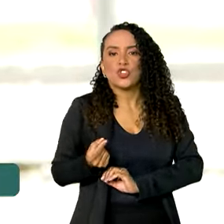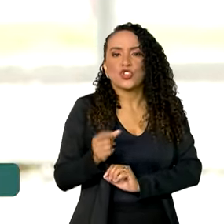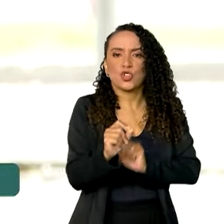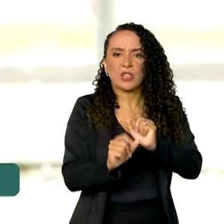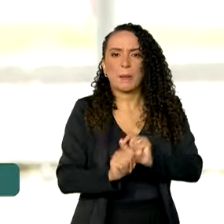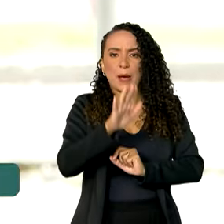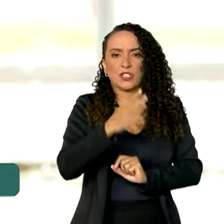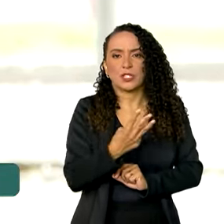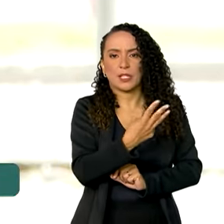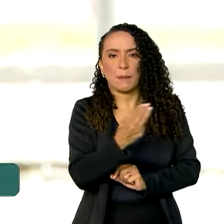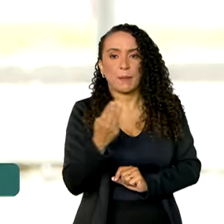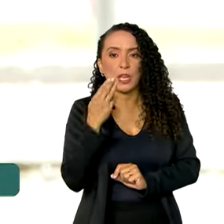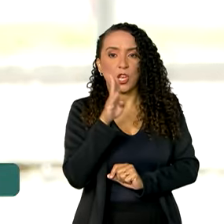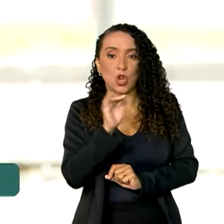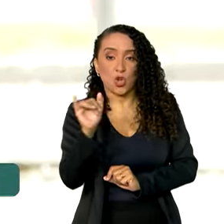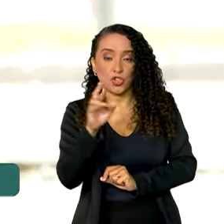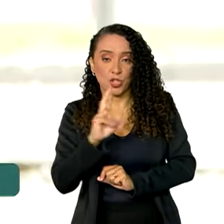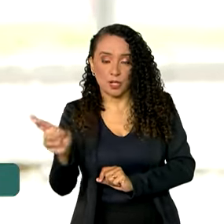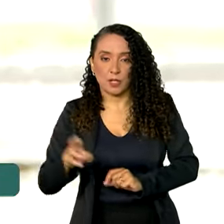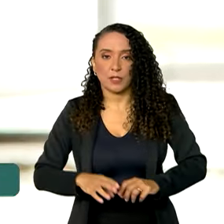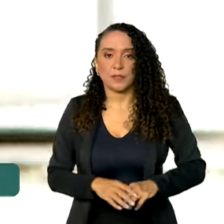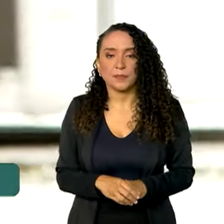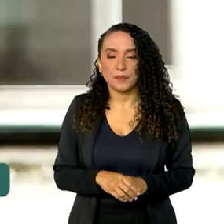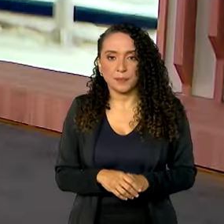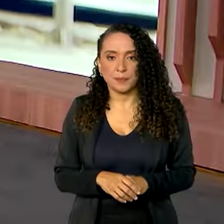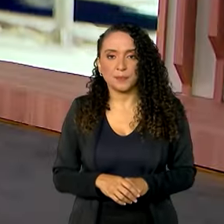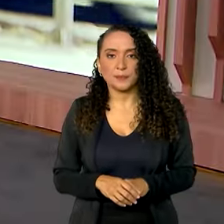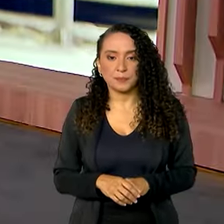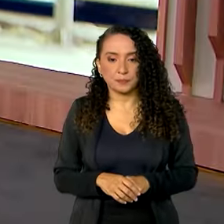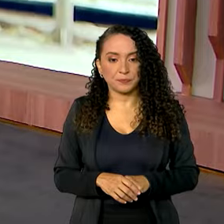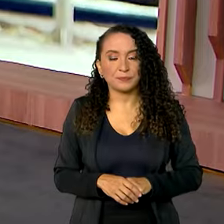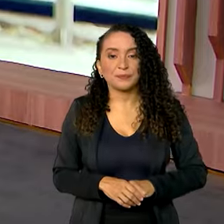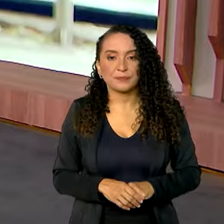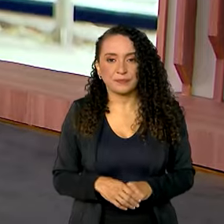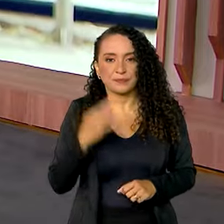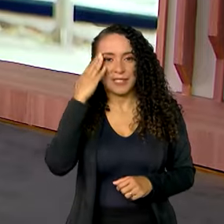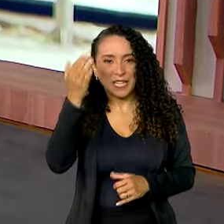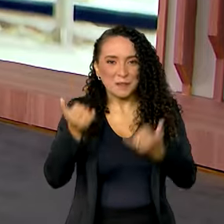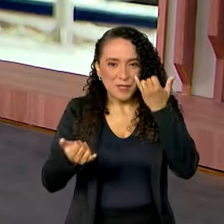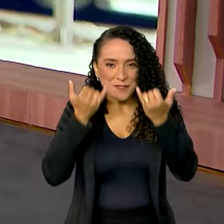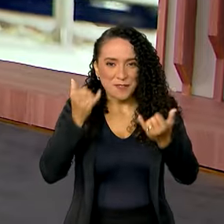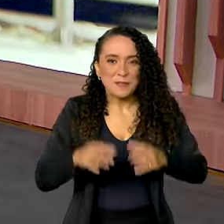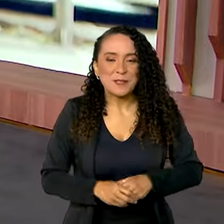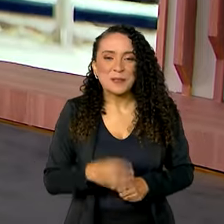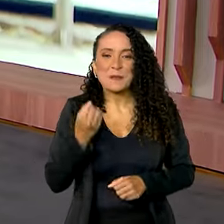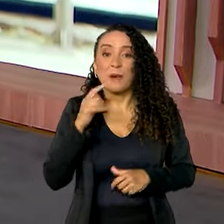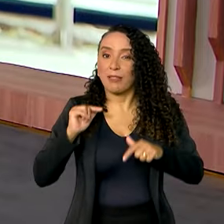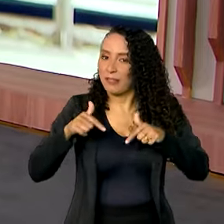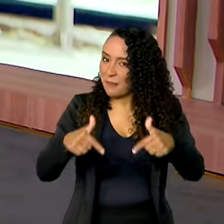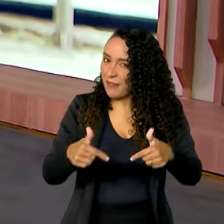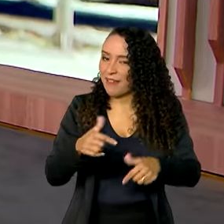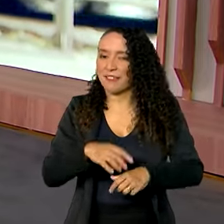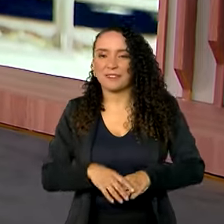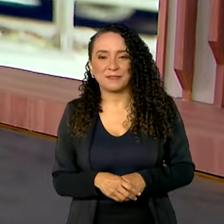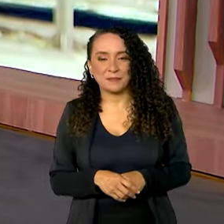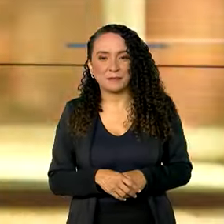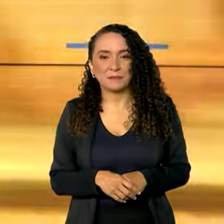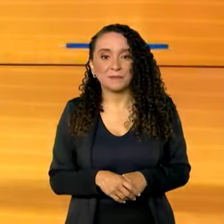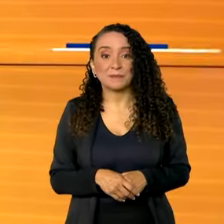de mais de 3 bilhões de reais. Vanessa. Ok, Cláudia. Obrigada pelas informações. Bom trabalho no Rio de Janeiro.